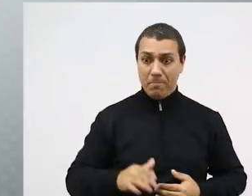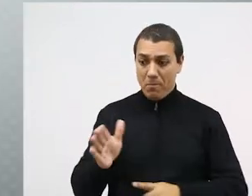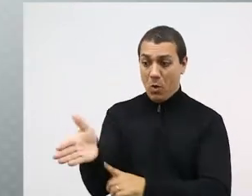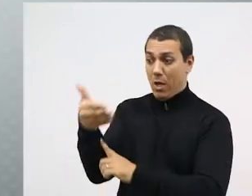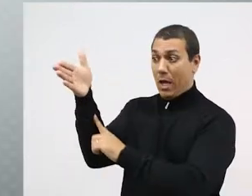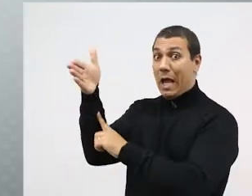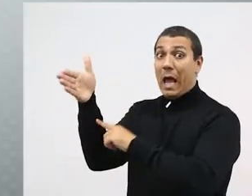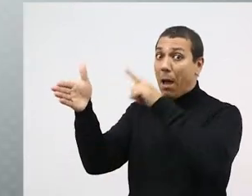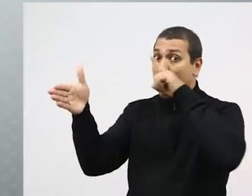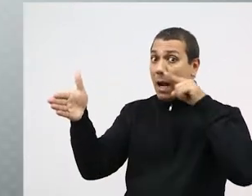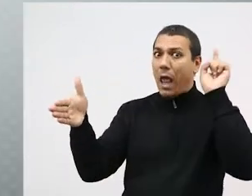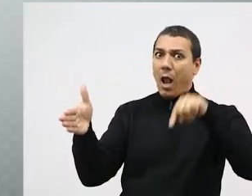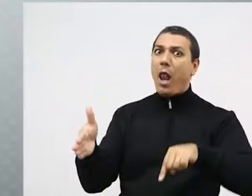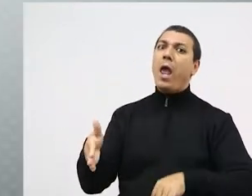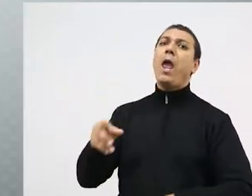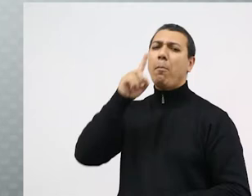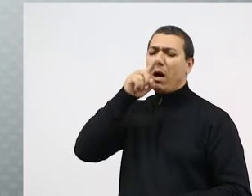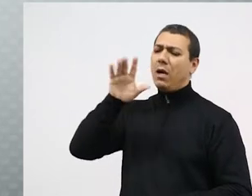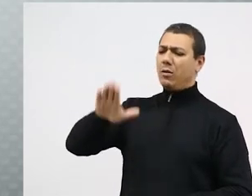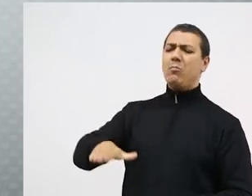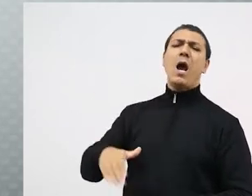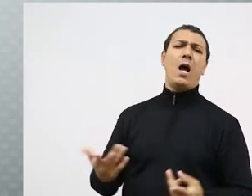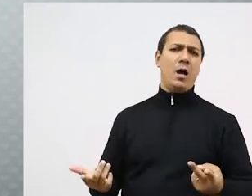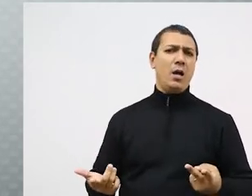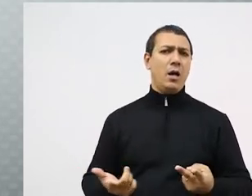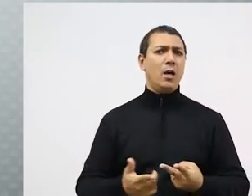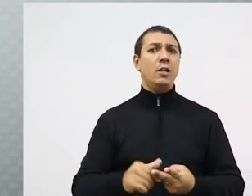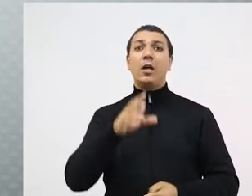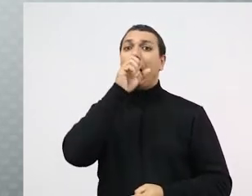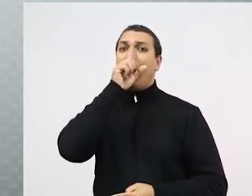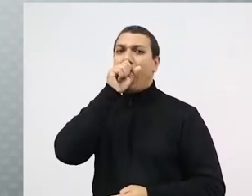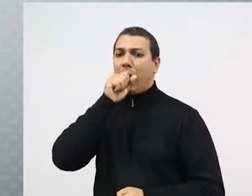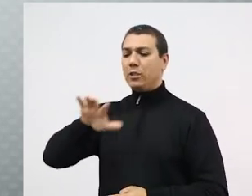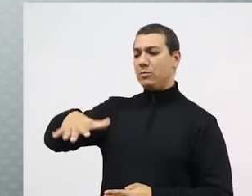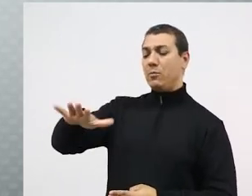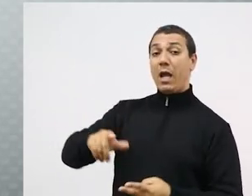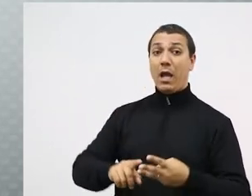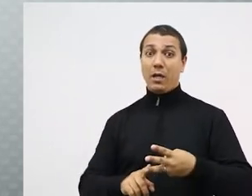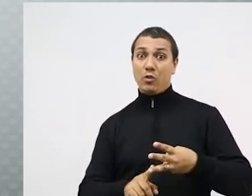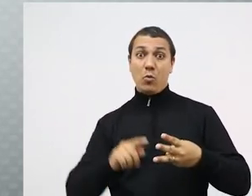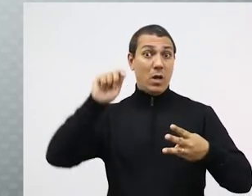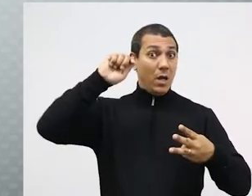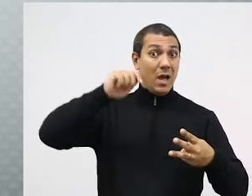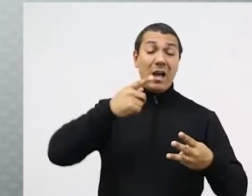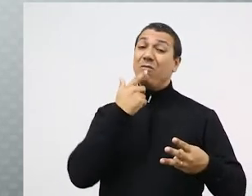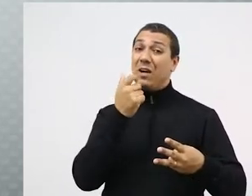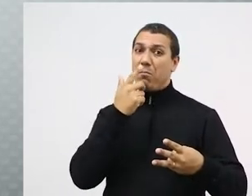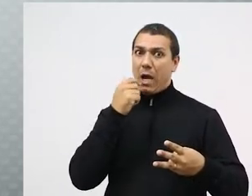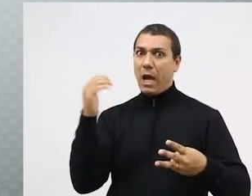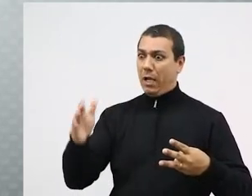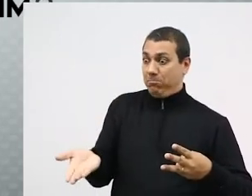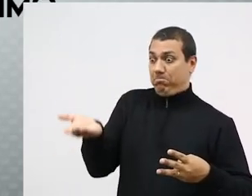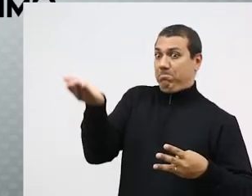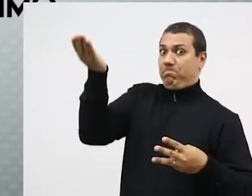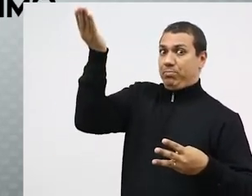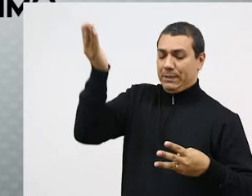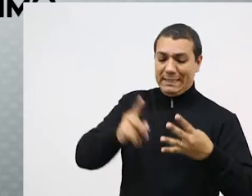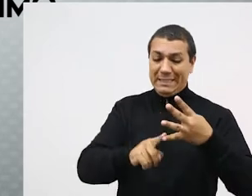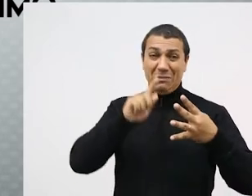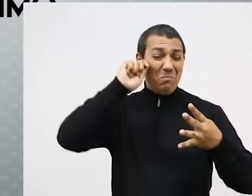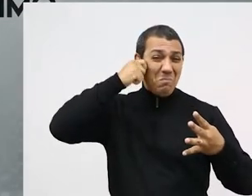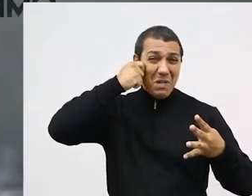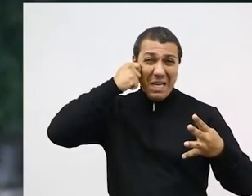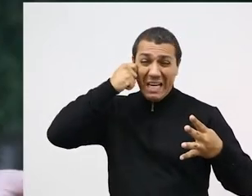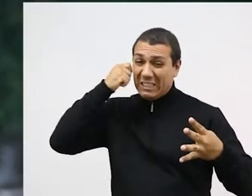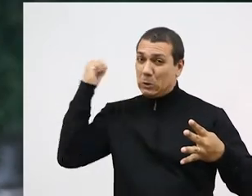bandeira amarela indica risco baixo, a laranja médio, a vermelha é risco alto e a preta significa que a região está em altíssimo